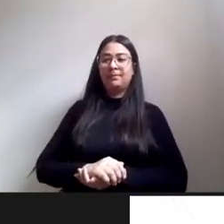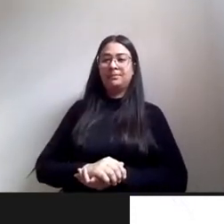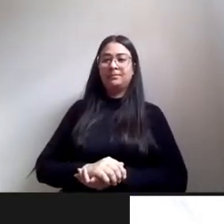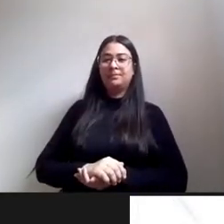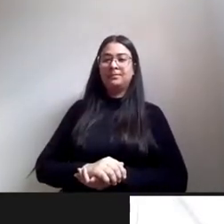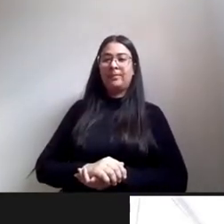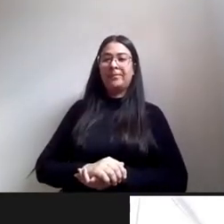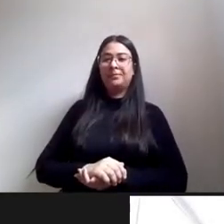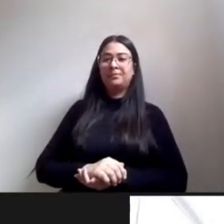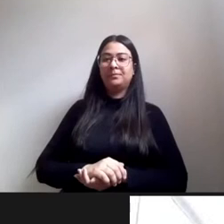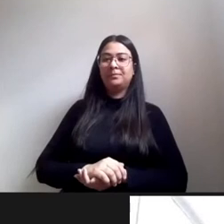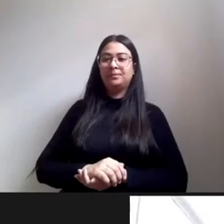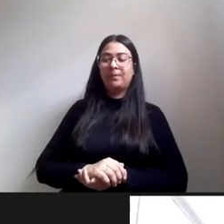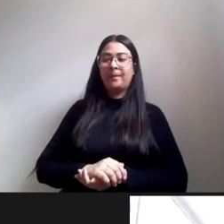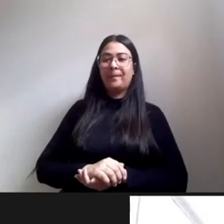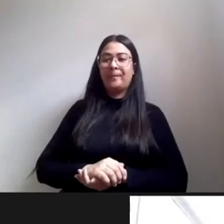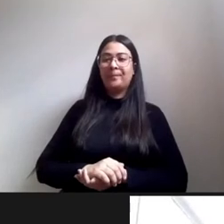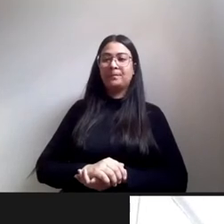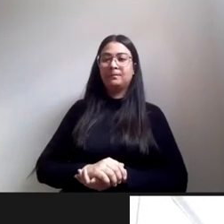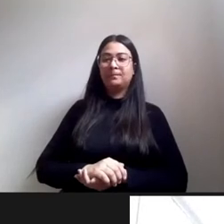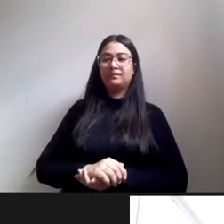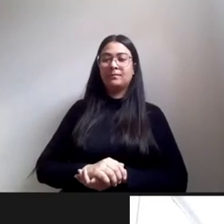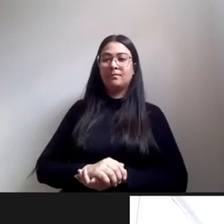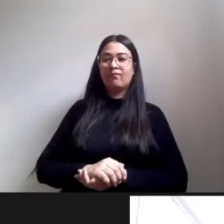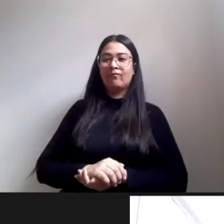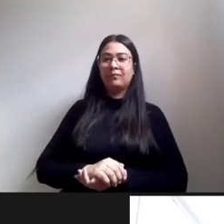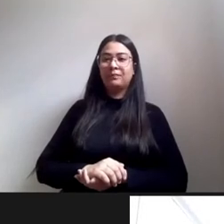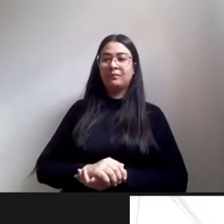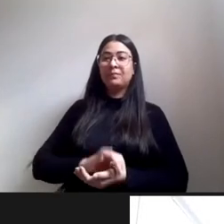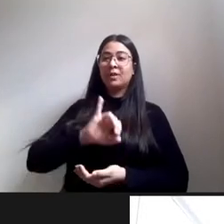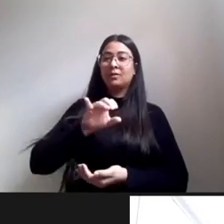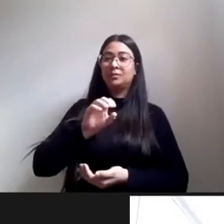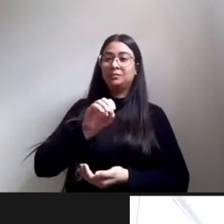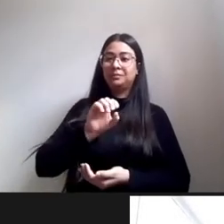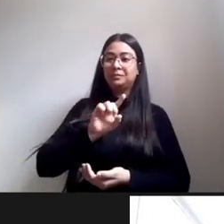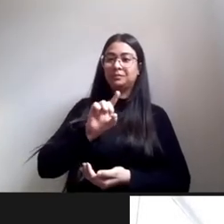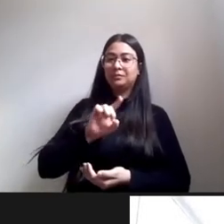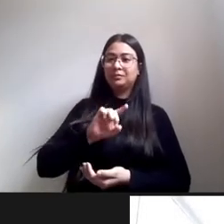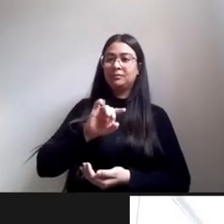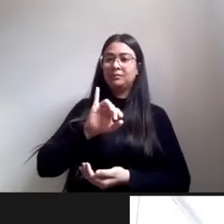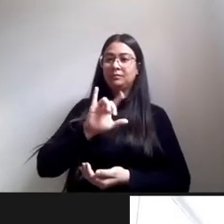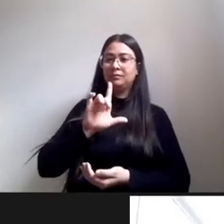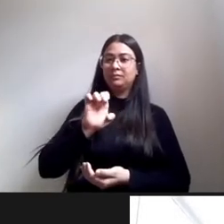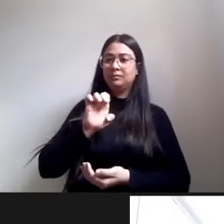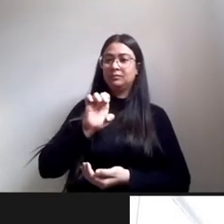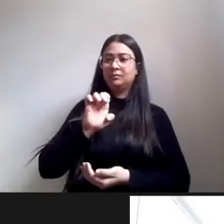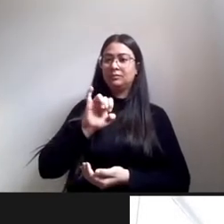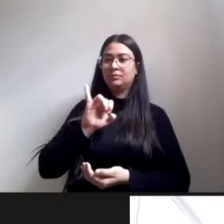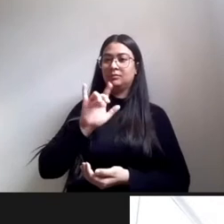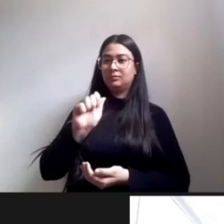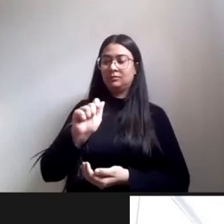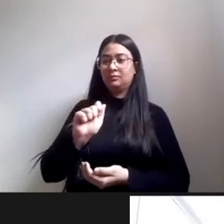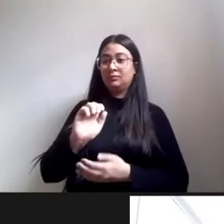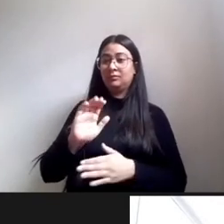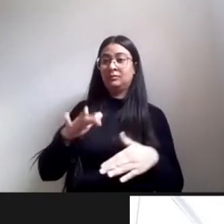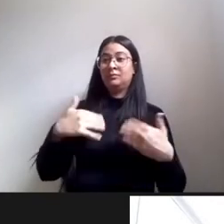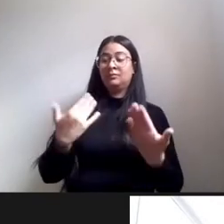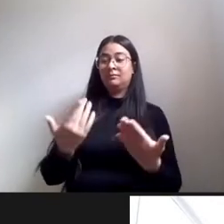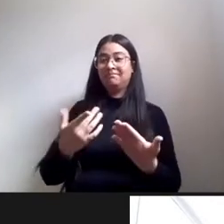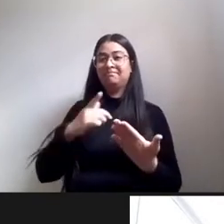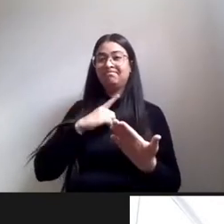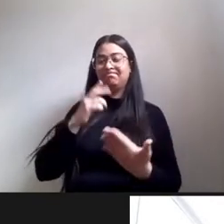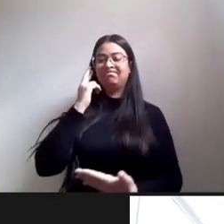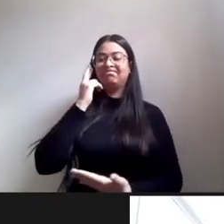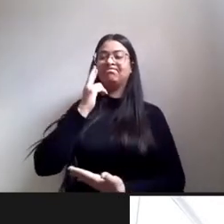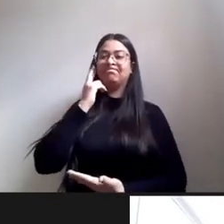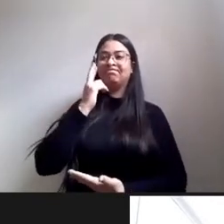enfim Josileia bom eu acho que nós temos aí algumas reflexões bem